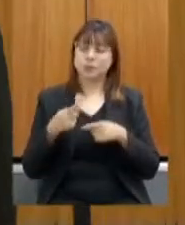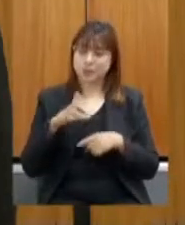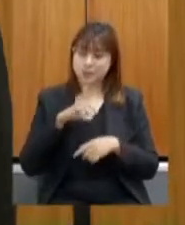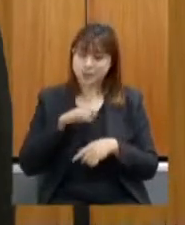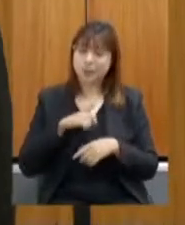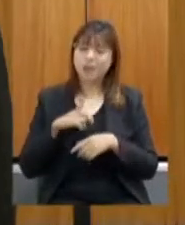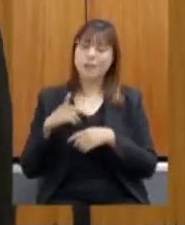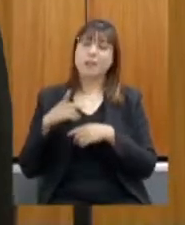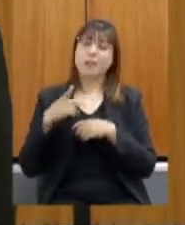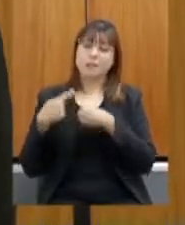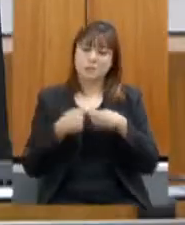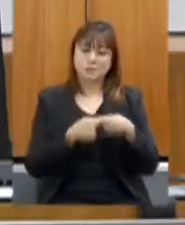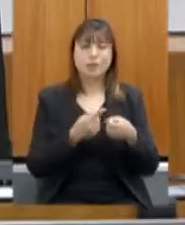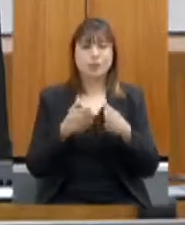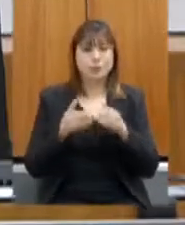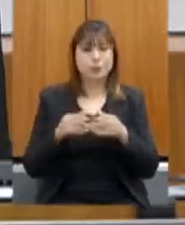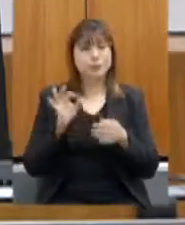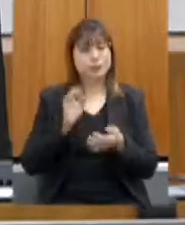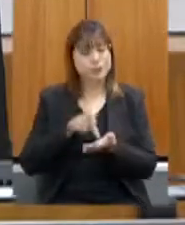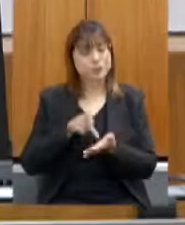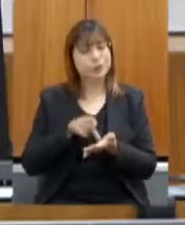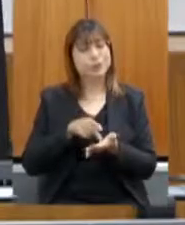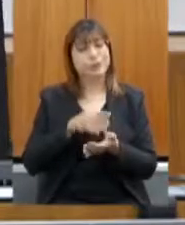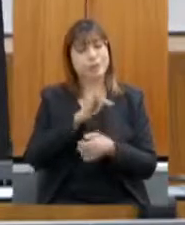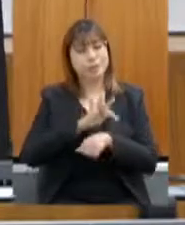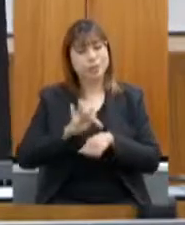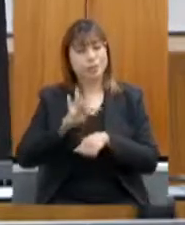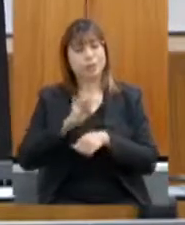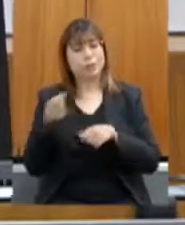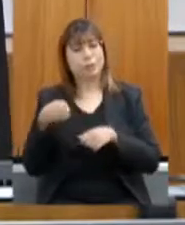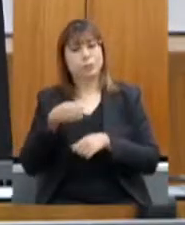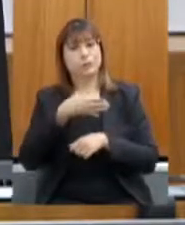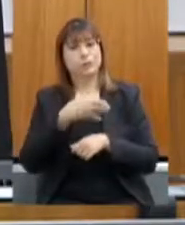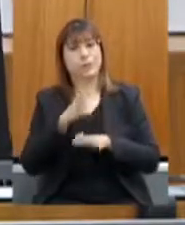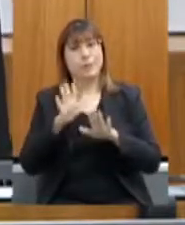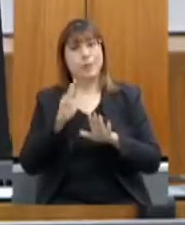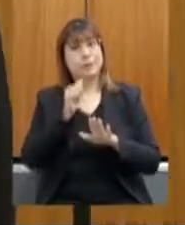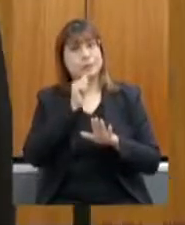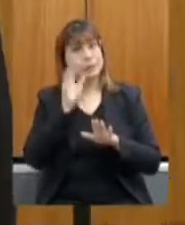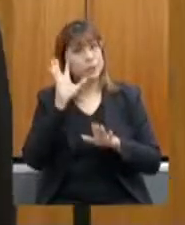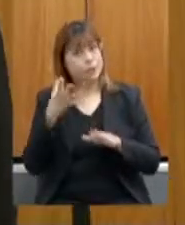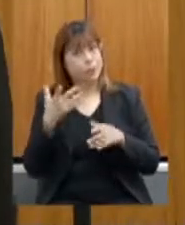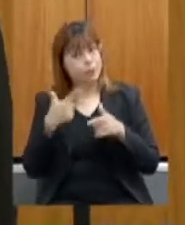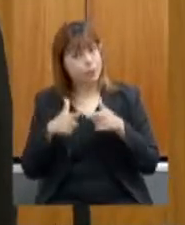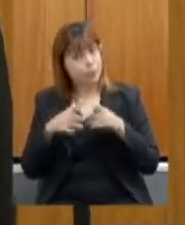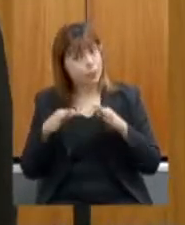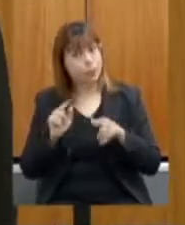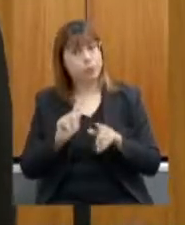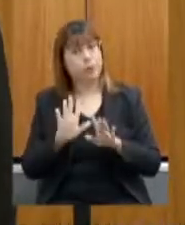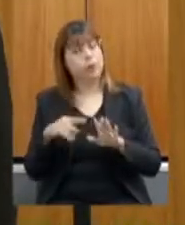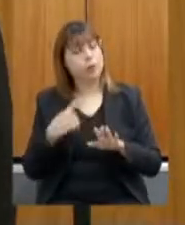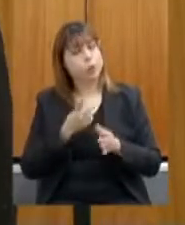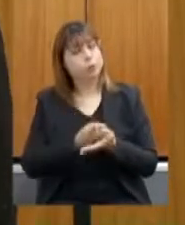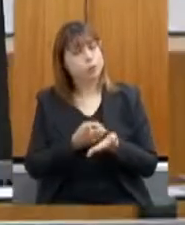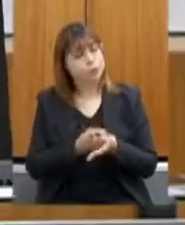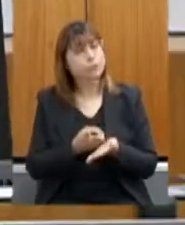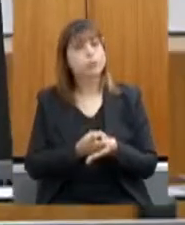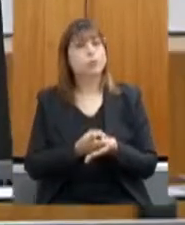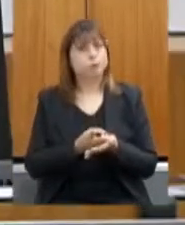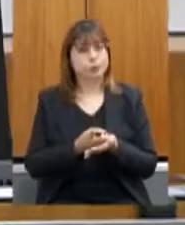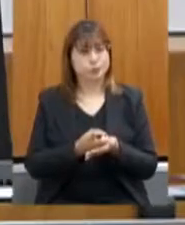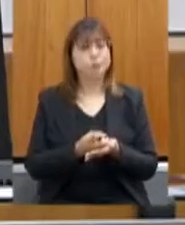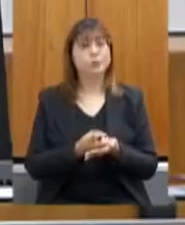começar agora com esses novos técnicos, mas não vai ainda solucionar todo o problema. Nós ainda vamos continuar com